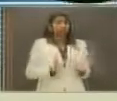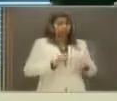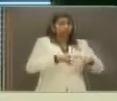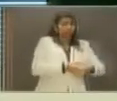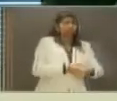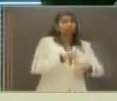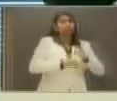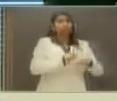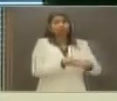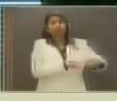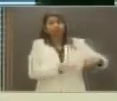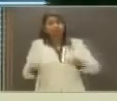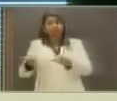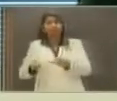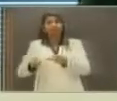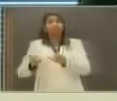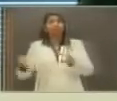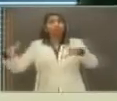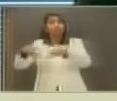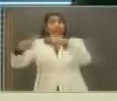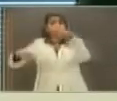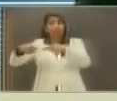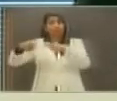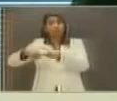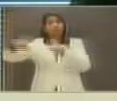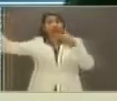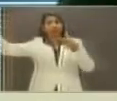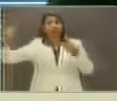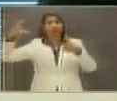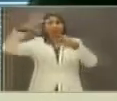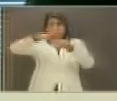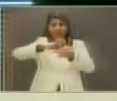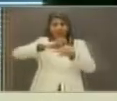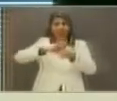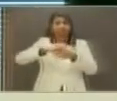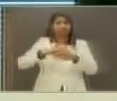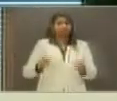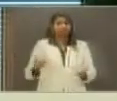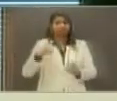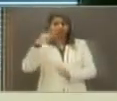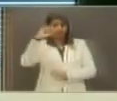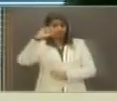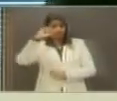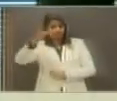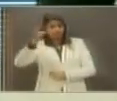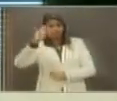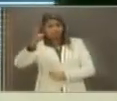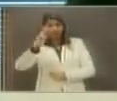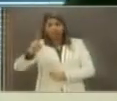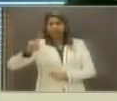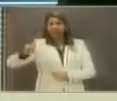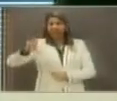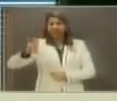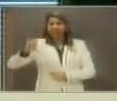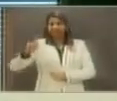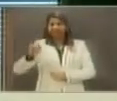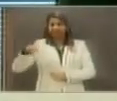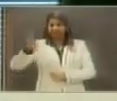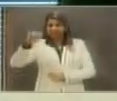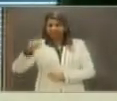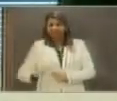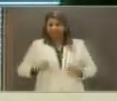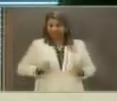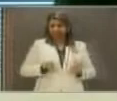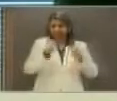vendendo o seu tempo aos partidos maiores para se coligarem. Com isso, você tem verdadeiros donos de legenda no Brasil que enricam por dirigir